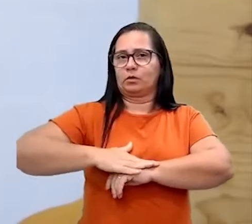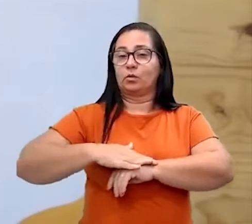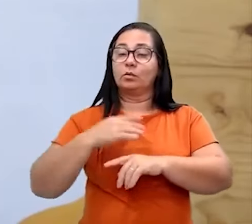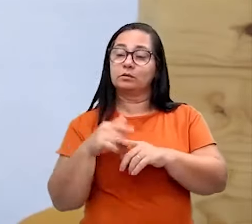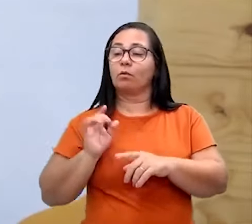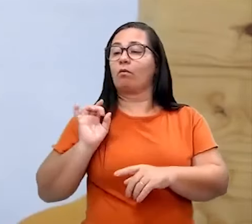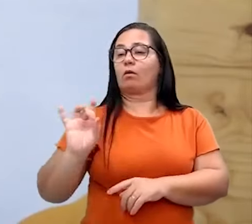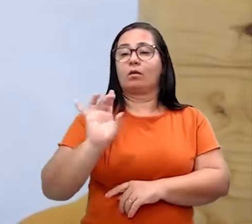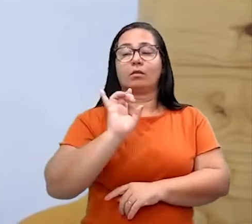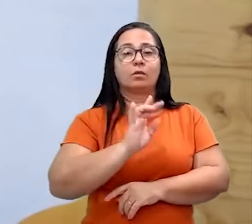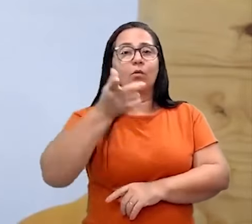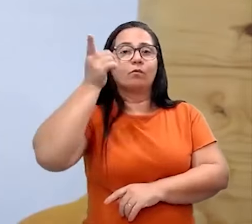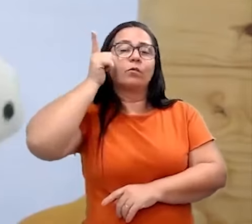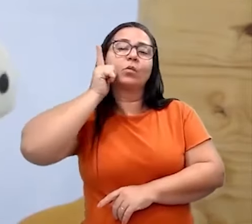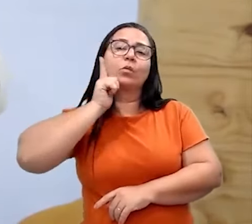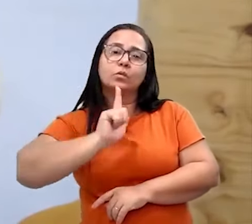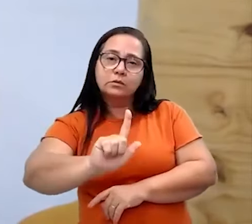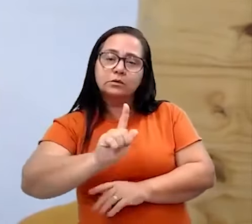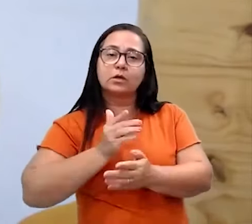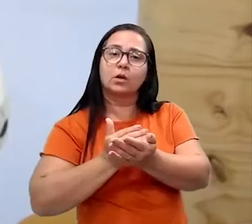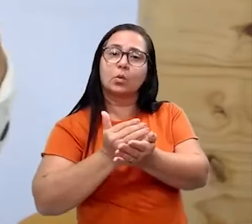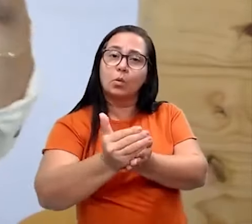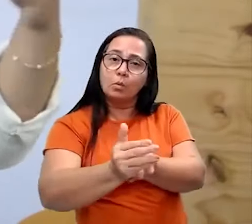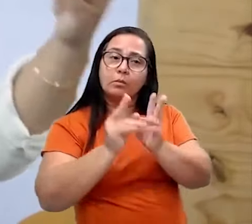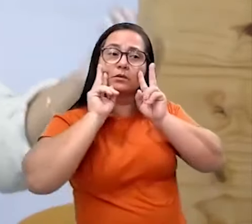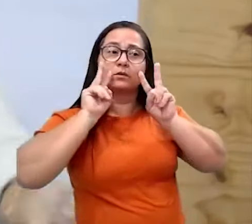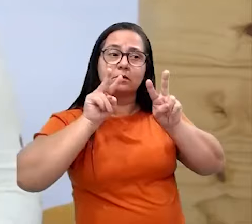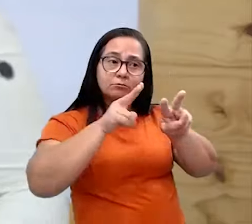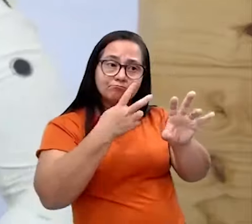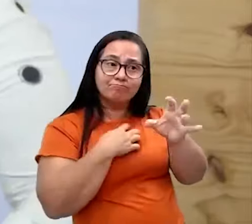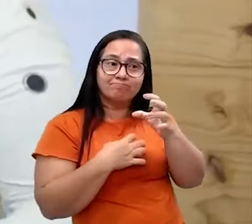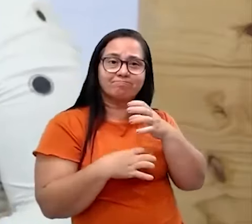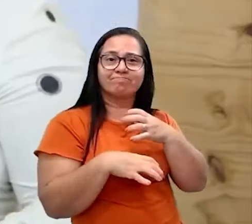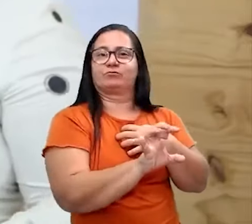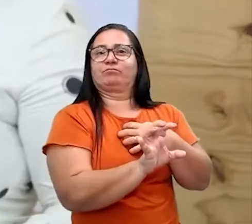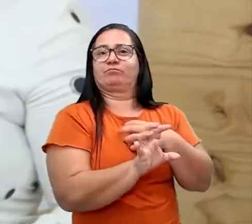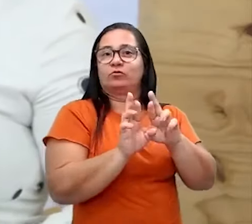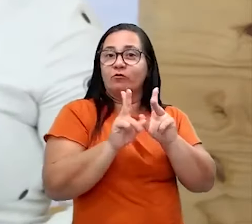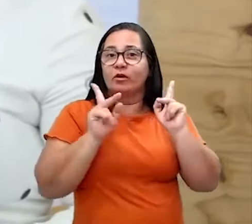cada um consiga começar a olhar o outro de forma diferente.